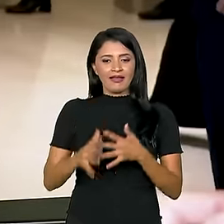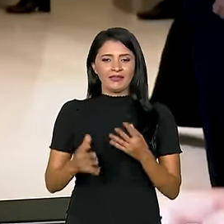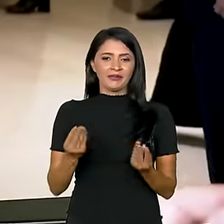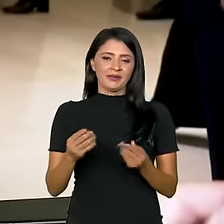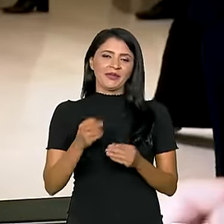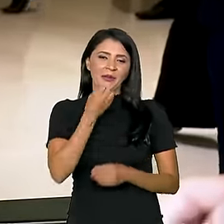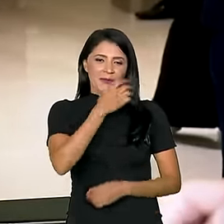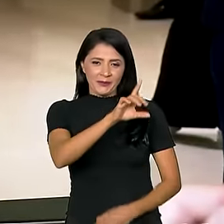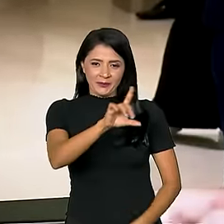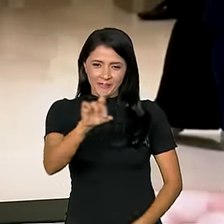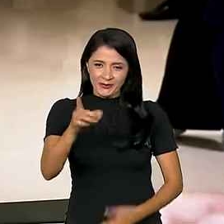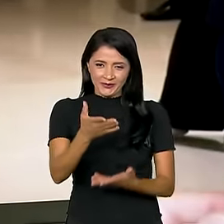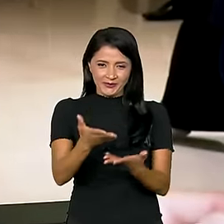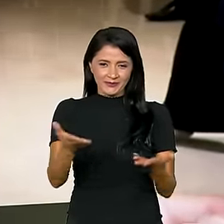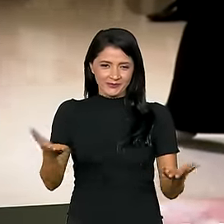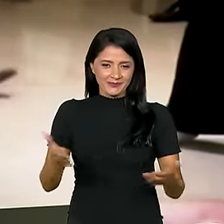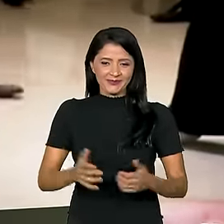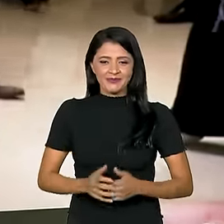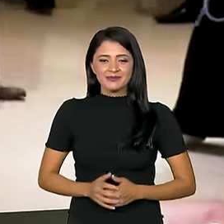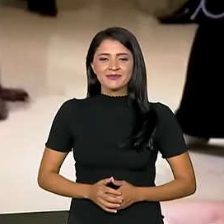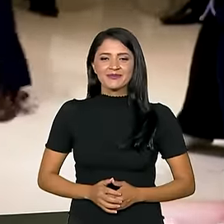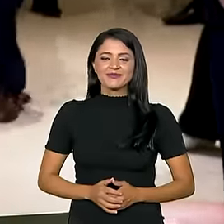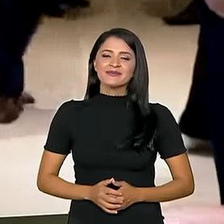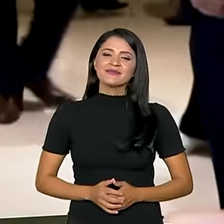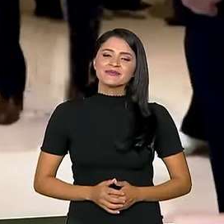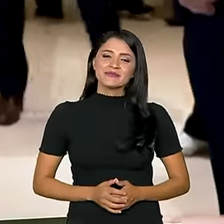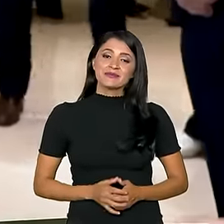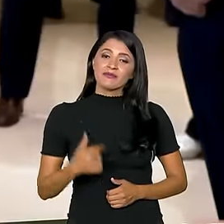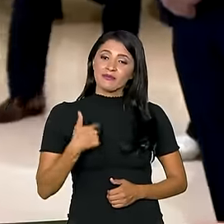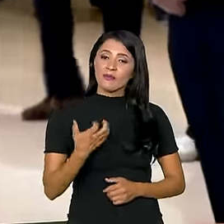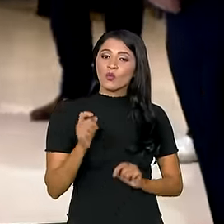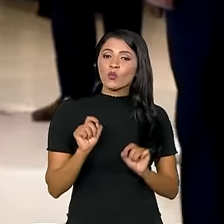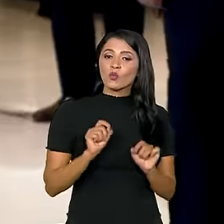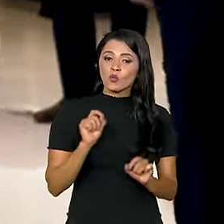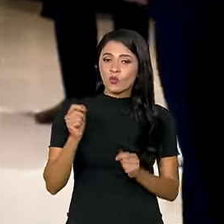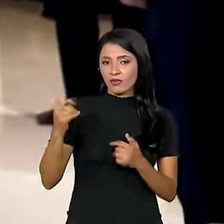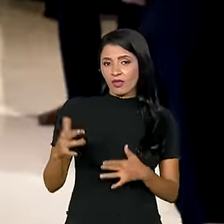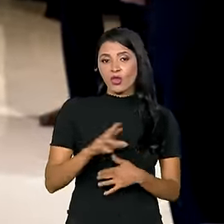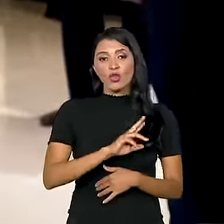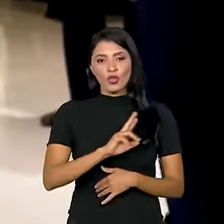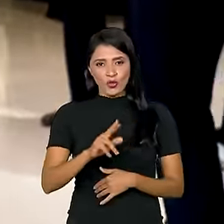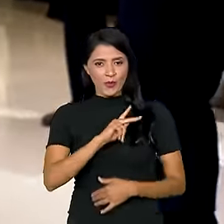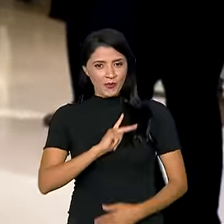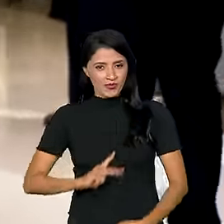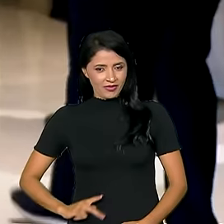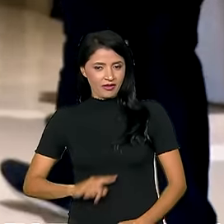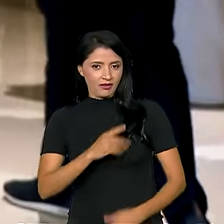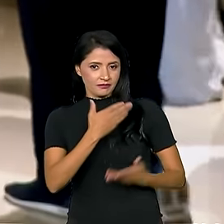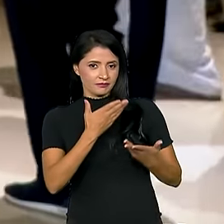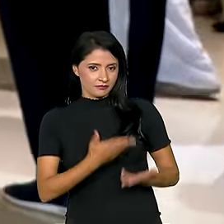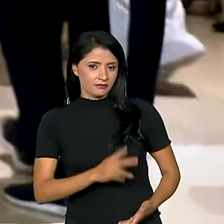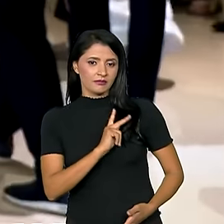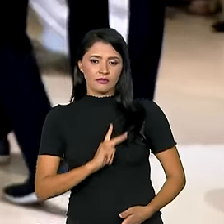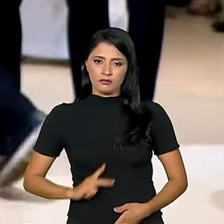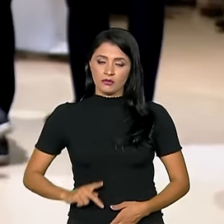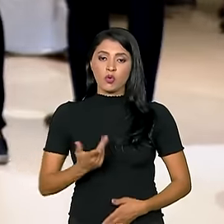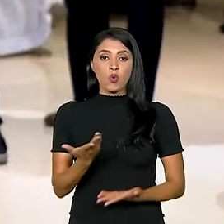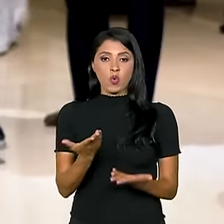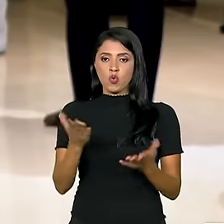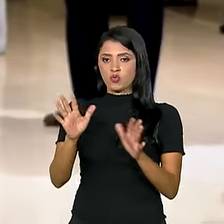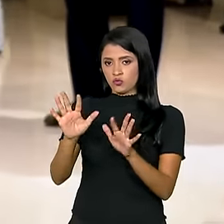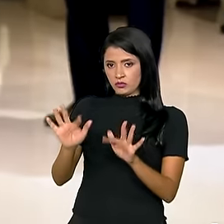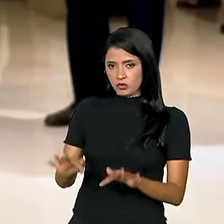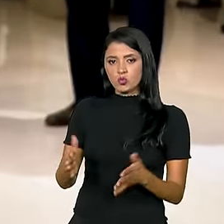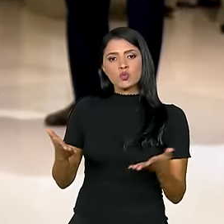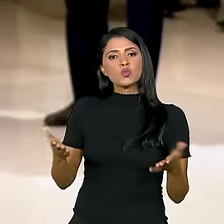Bem, bom dia, bom dia a todos. Eu queria dizer, em nome do presidente, que o presidente Lula está encerrando hoje,